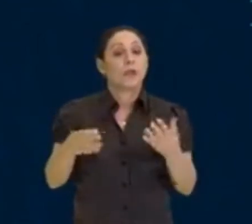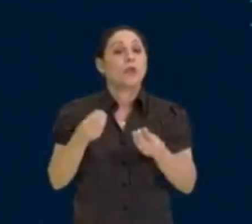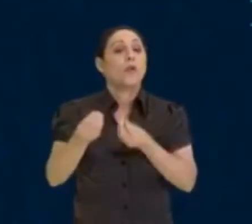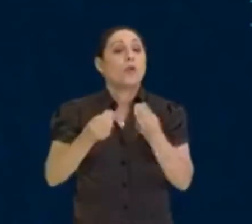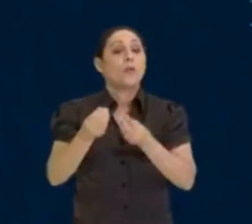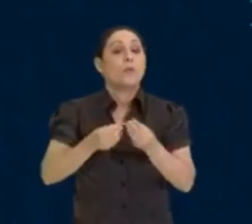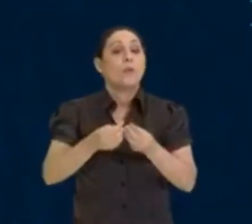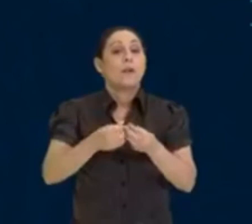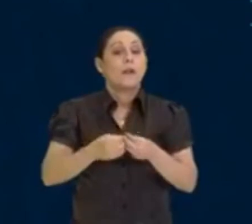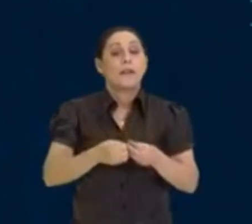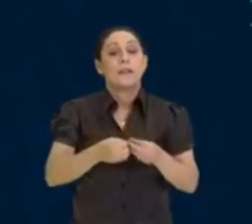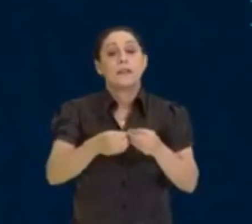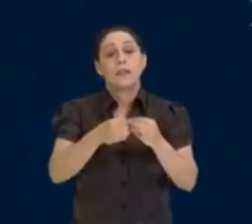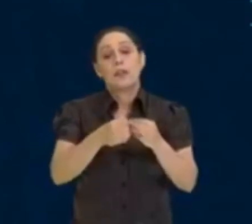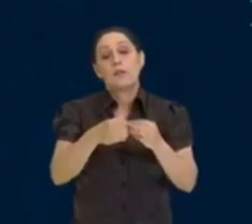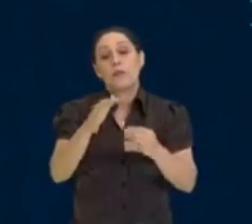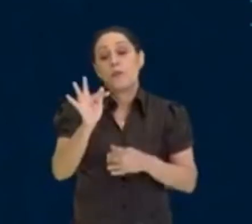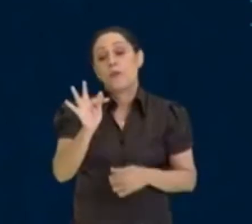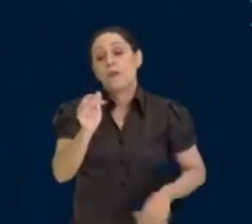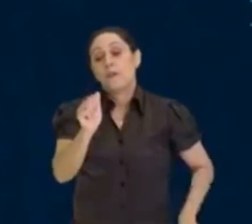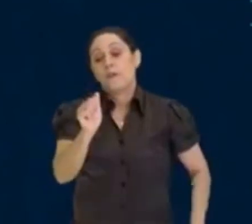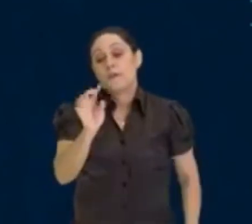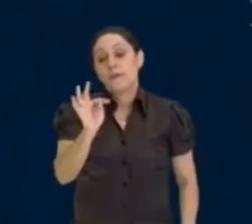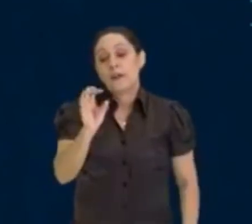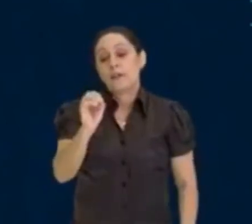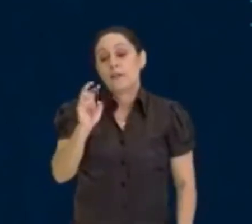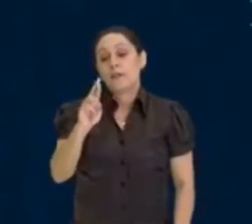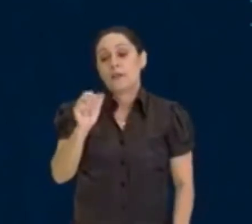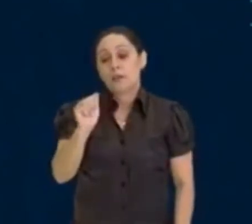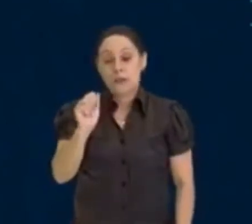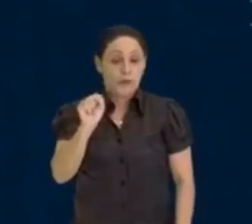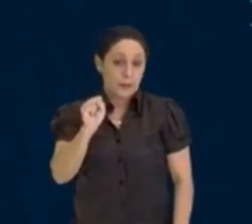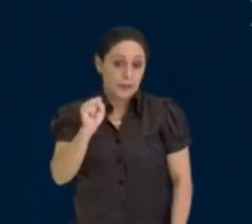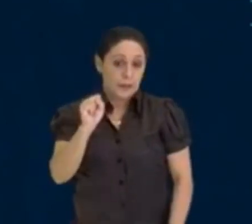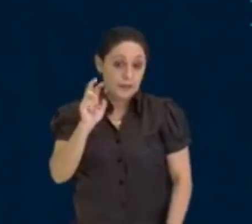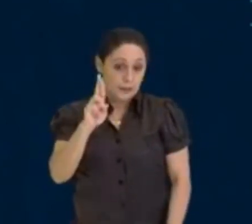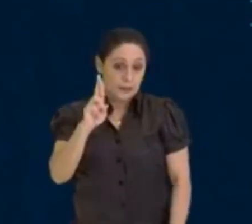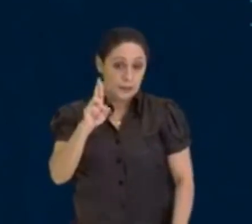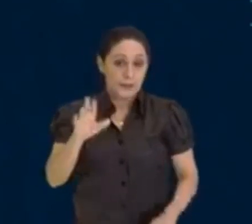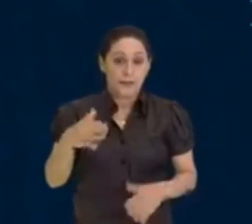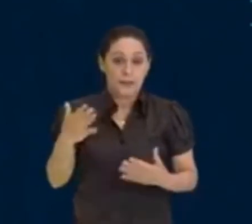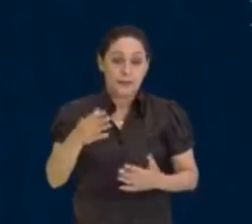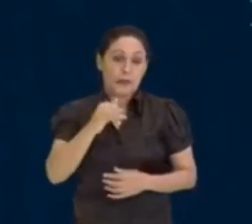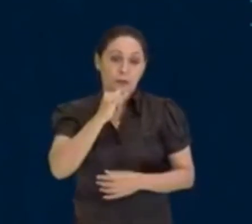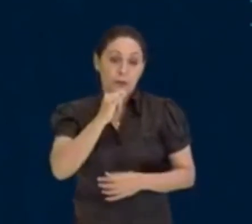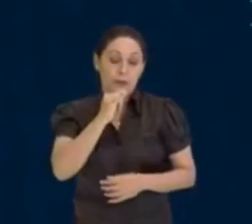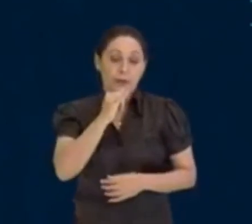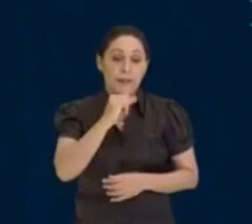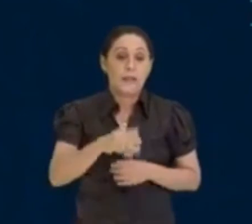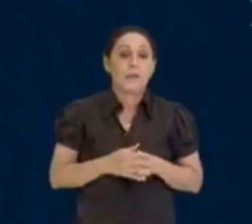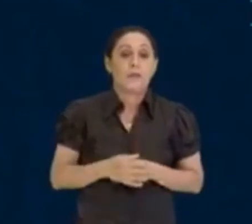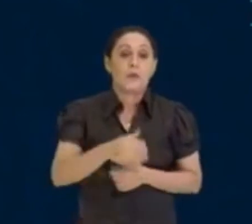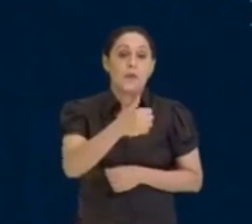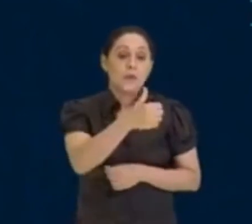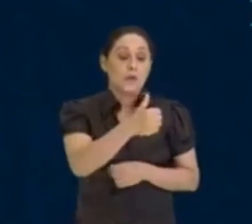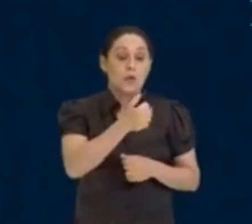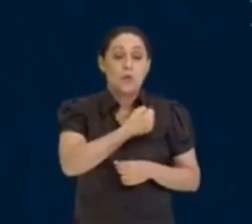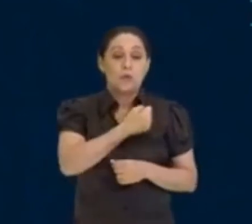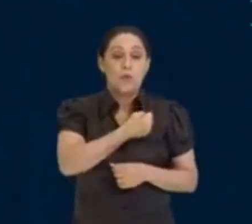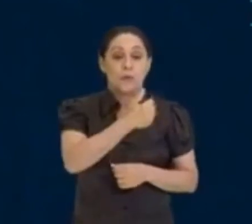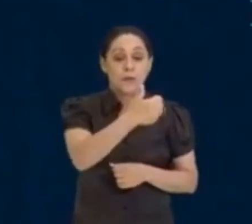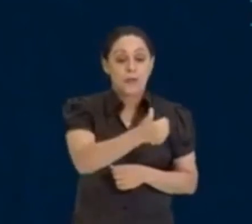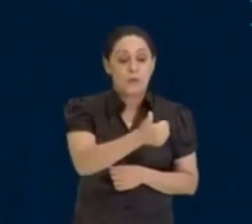esse número 12, nesses fatores primos, então, como é que eu faço? Olha, você vai pegar o número 12, que no caso é o nosso exemplo,